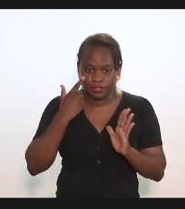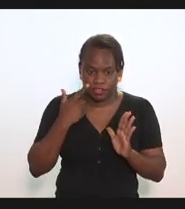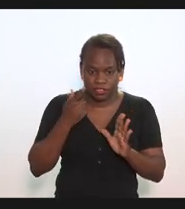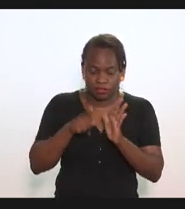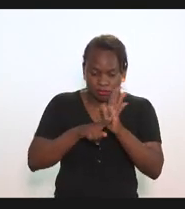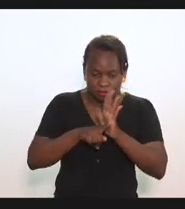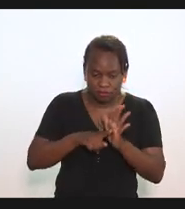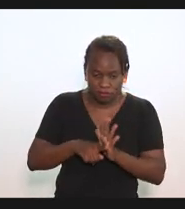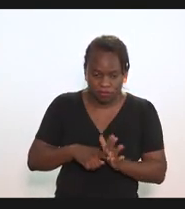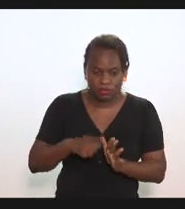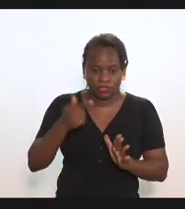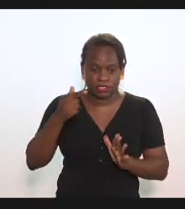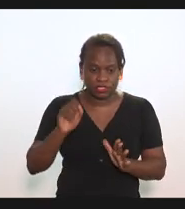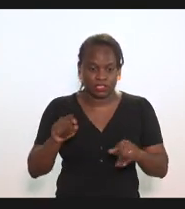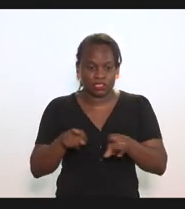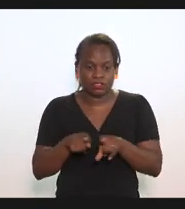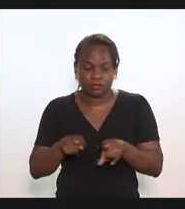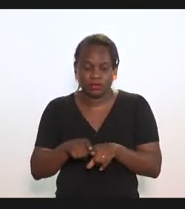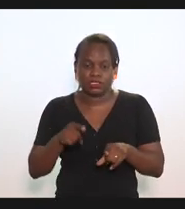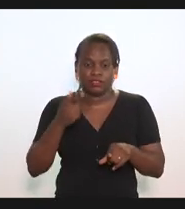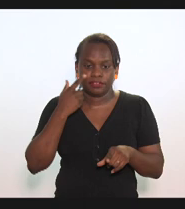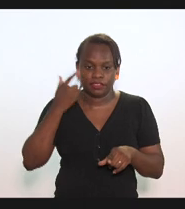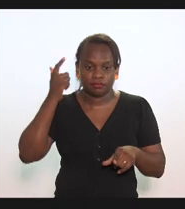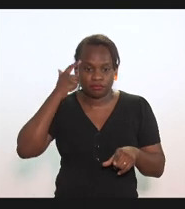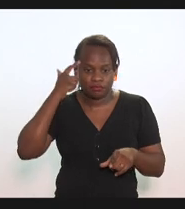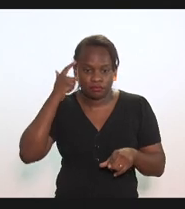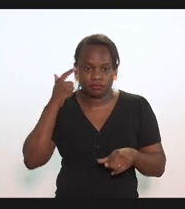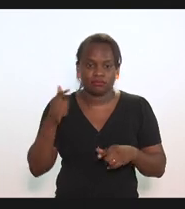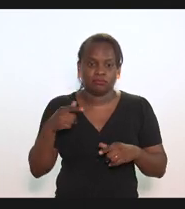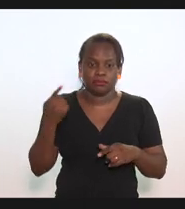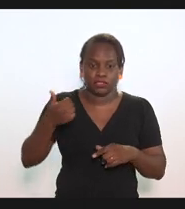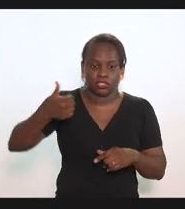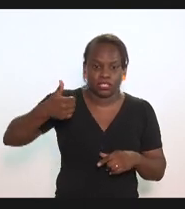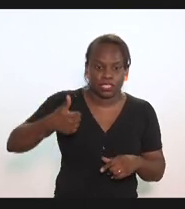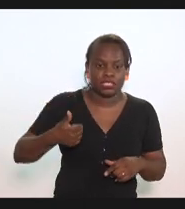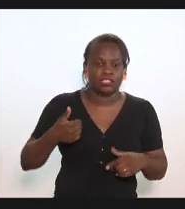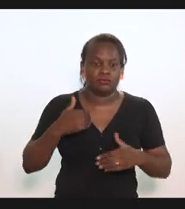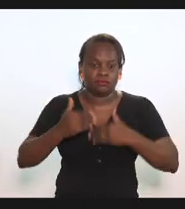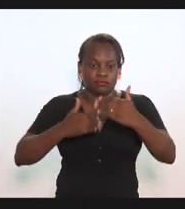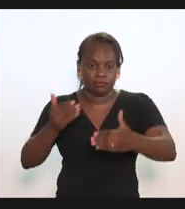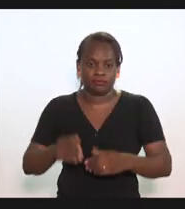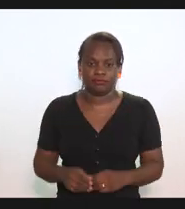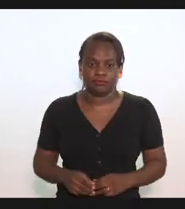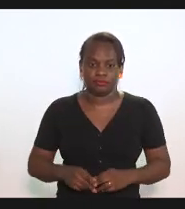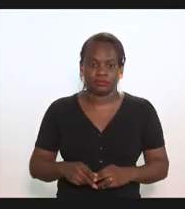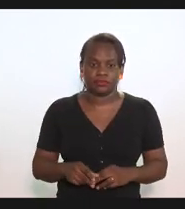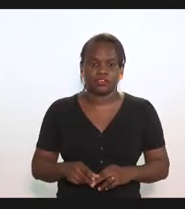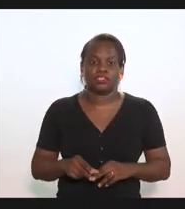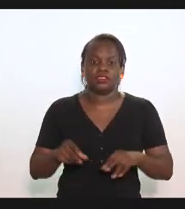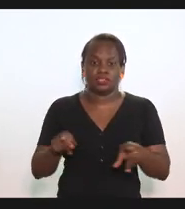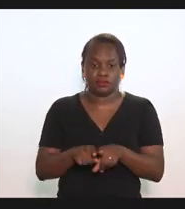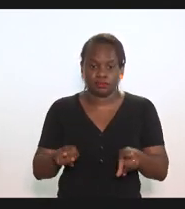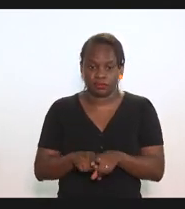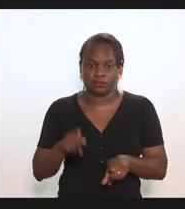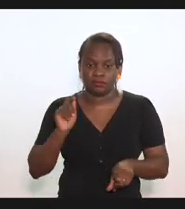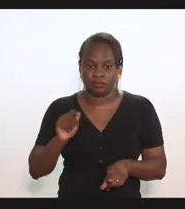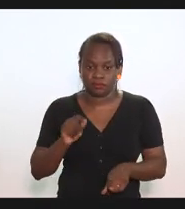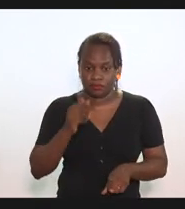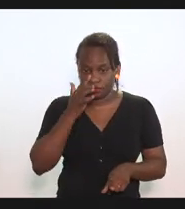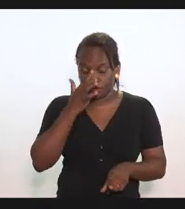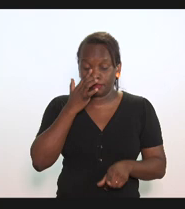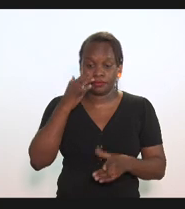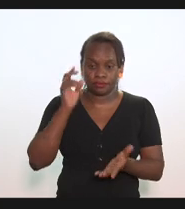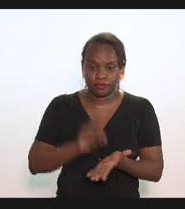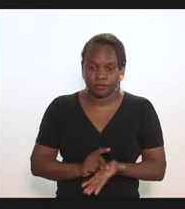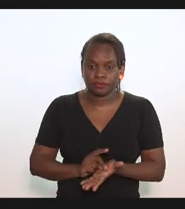e com agenda e com racionalidade com prioridades quer dizer está avançado além disso de